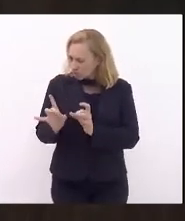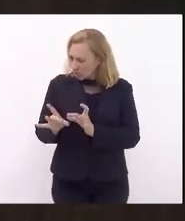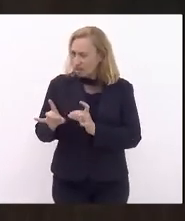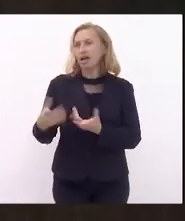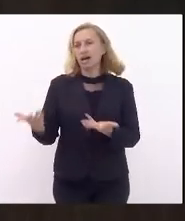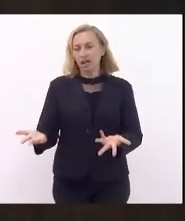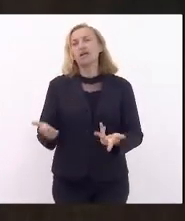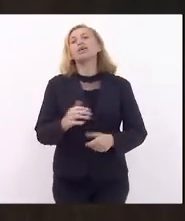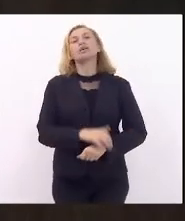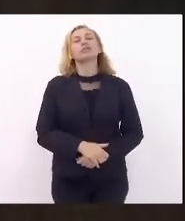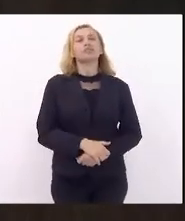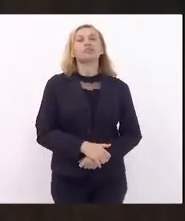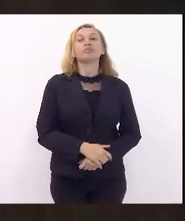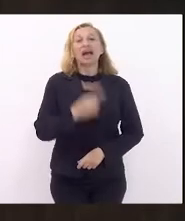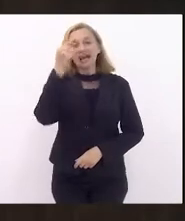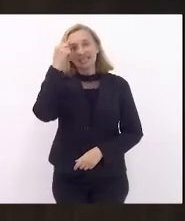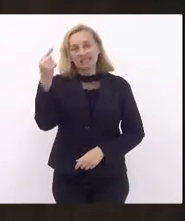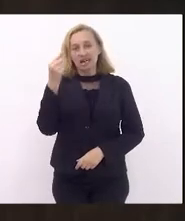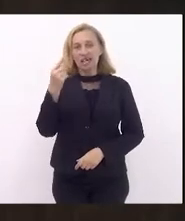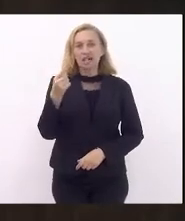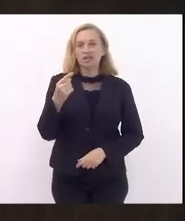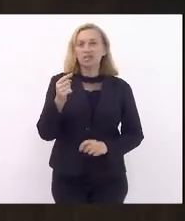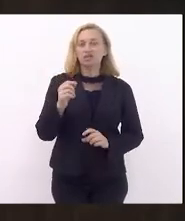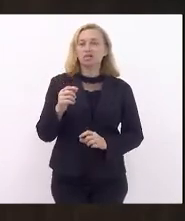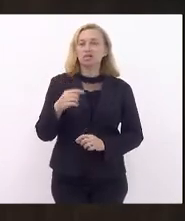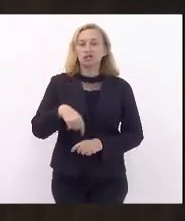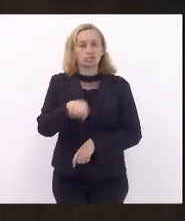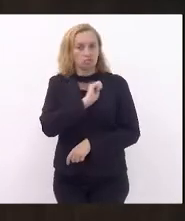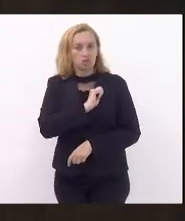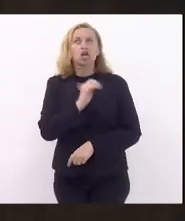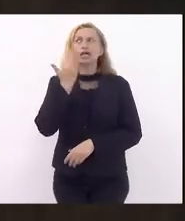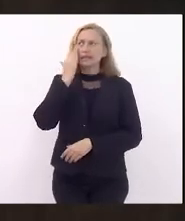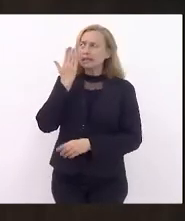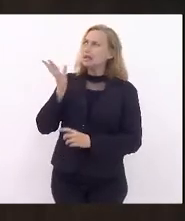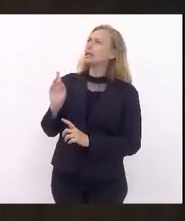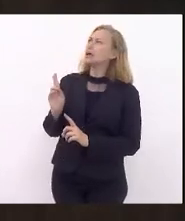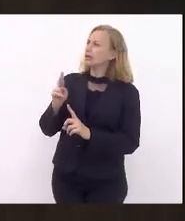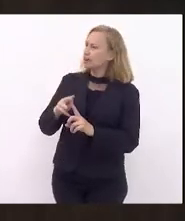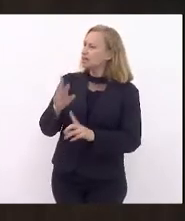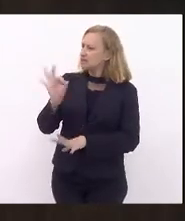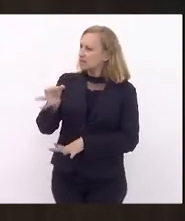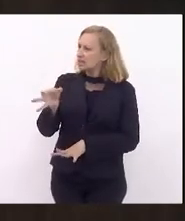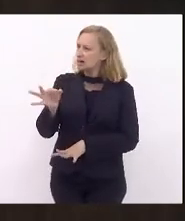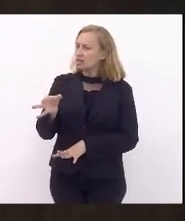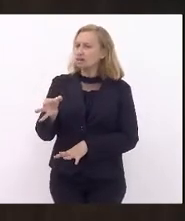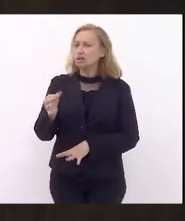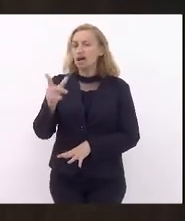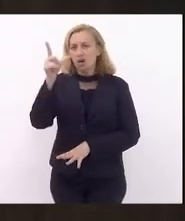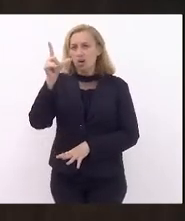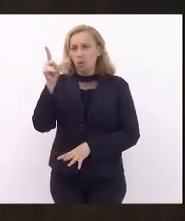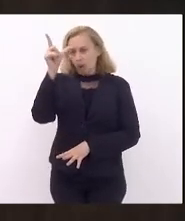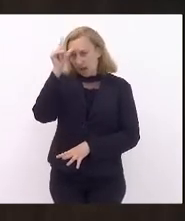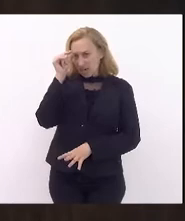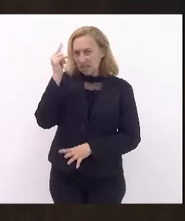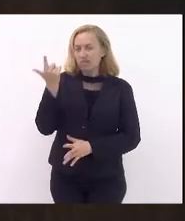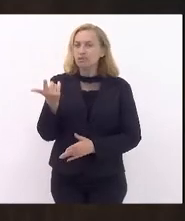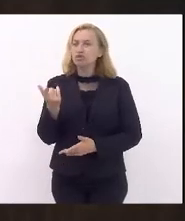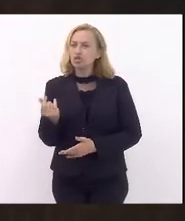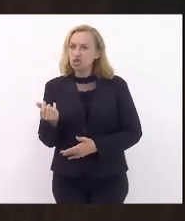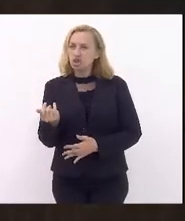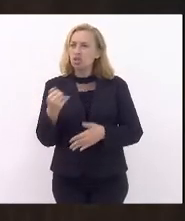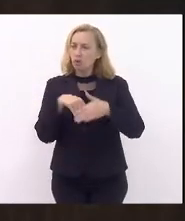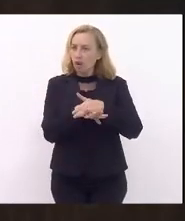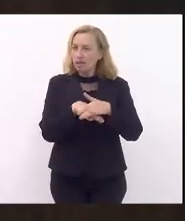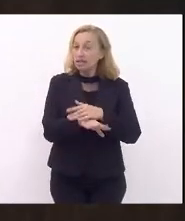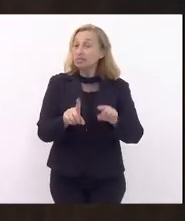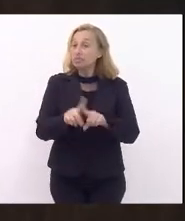a ideia do regime de recuperação fiscal, entendo o representa do ponto de vista do alívio de caixa, entendo o que representa, mas